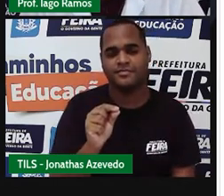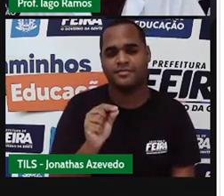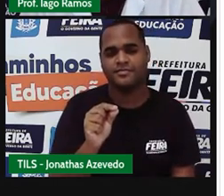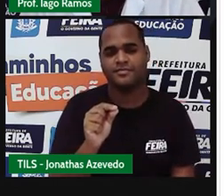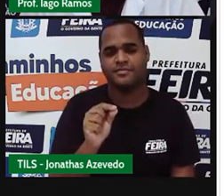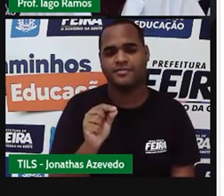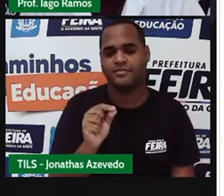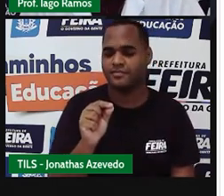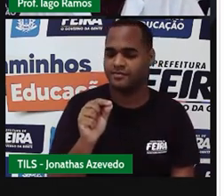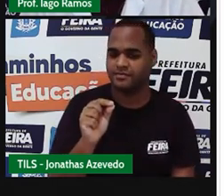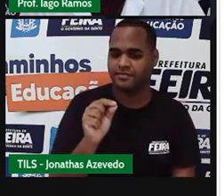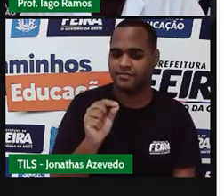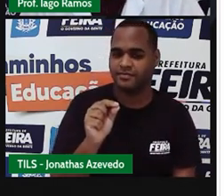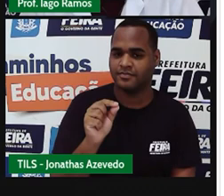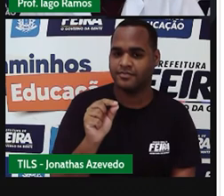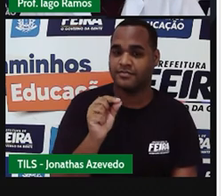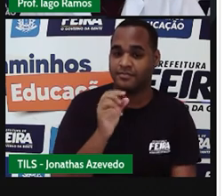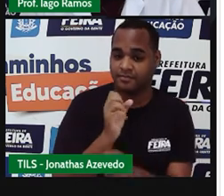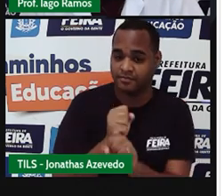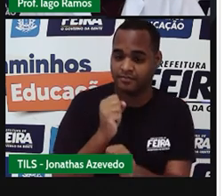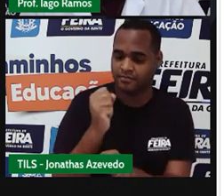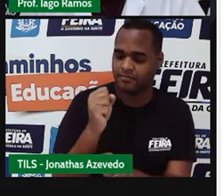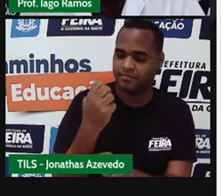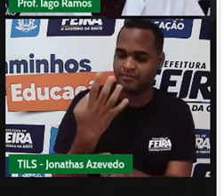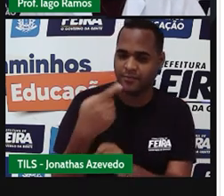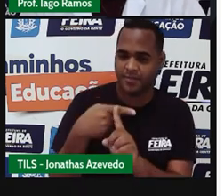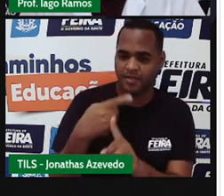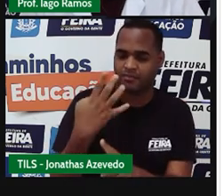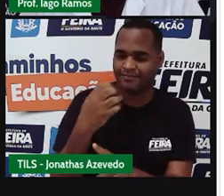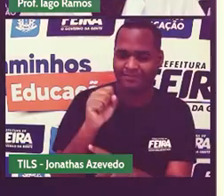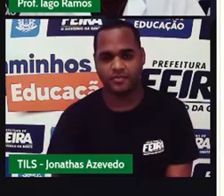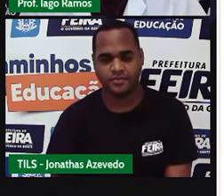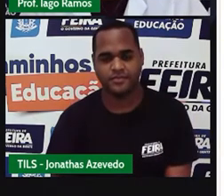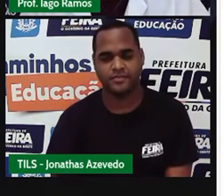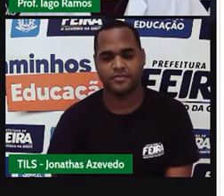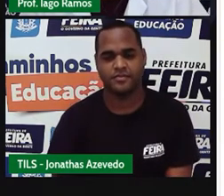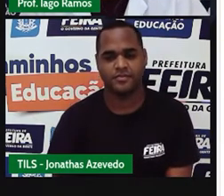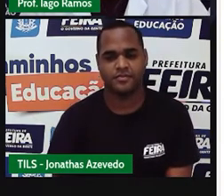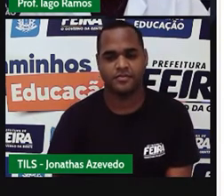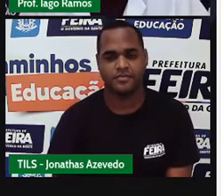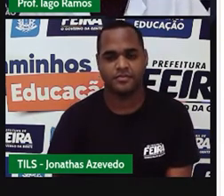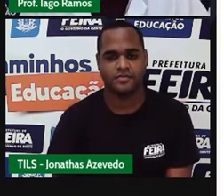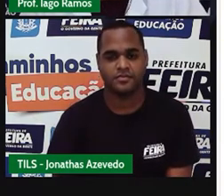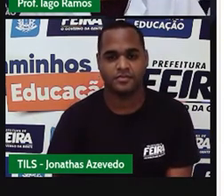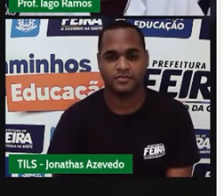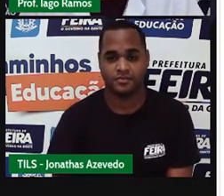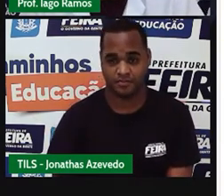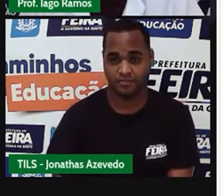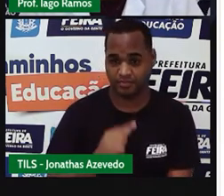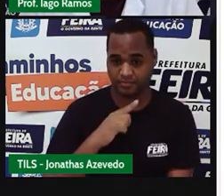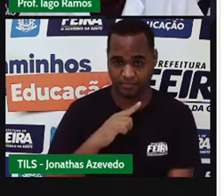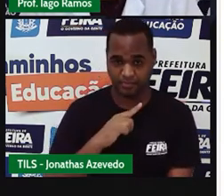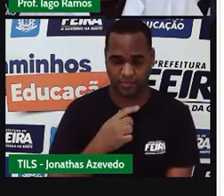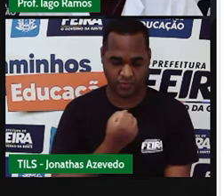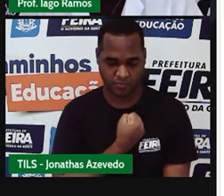84 mais 48 dá um número